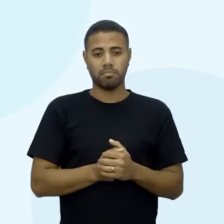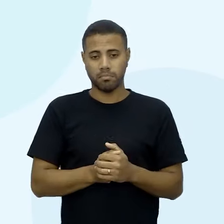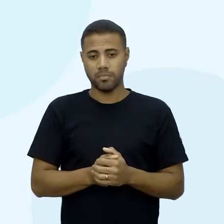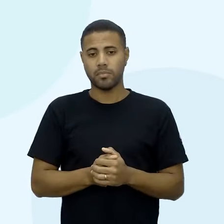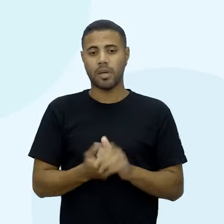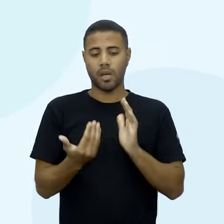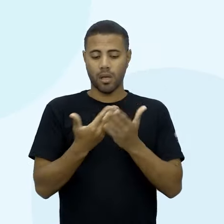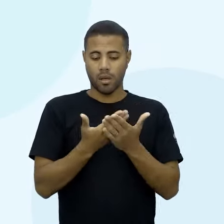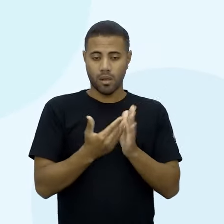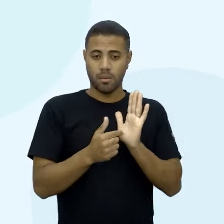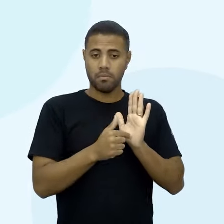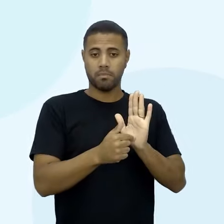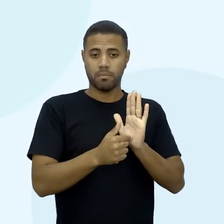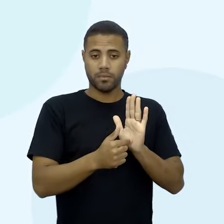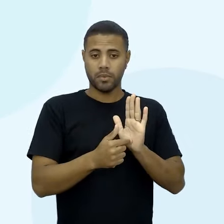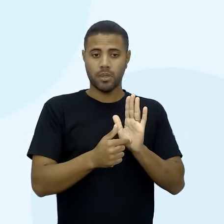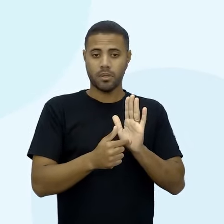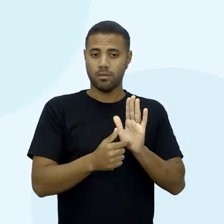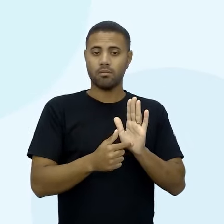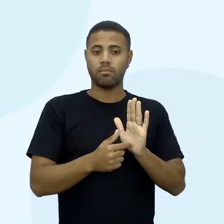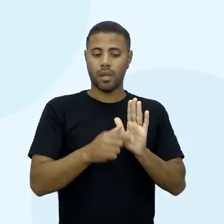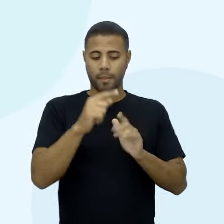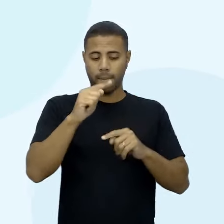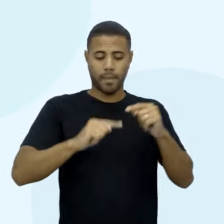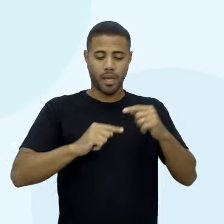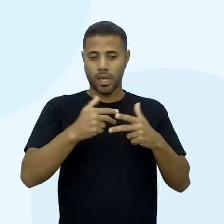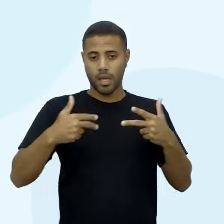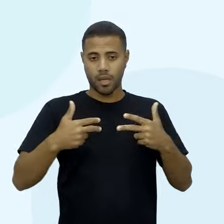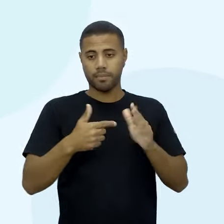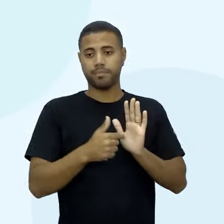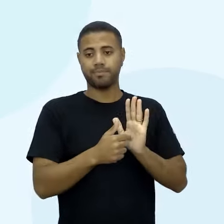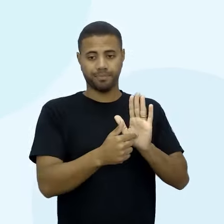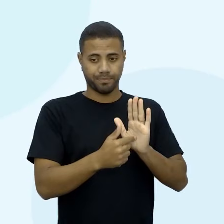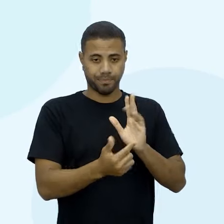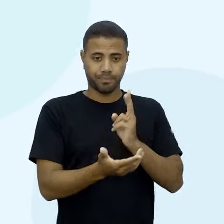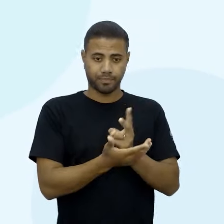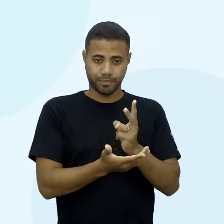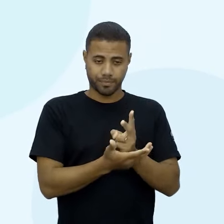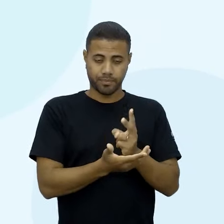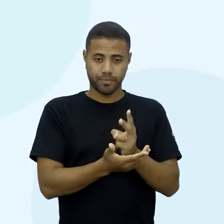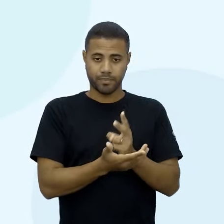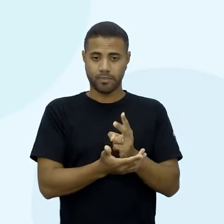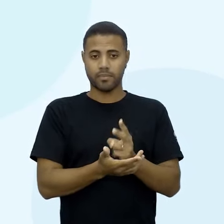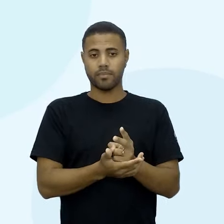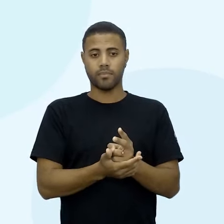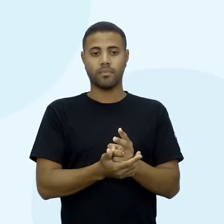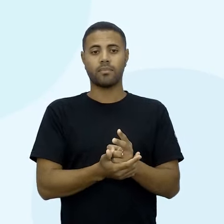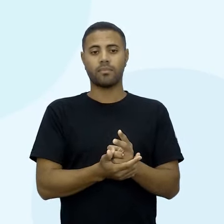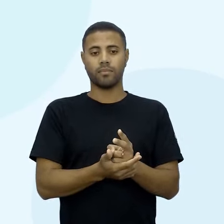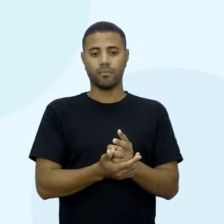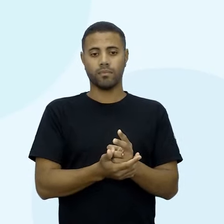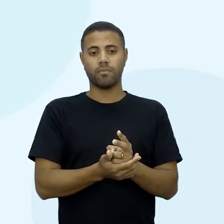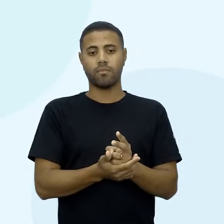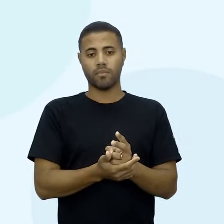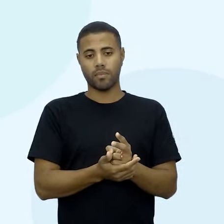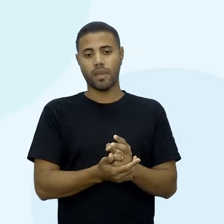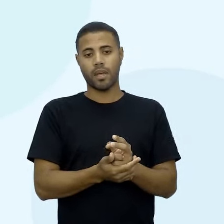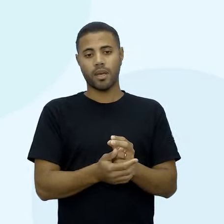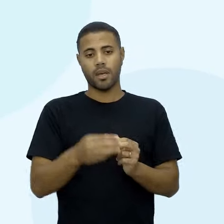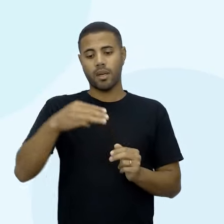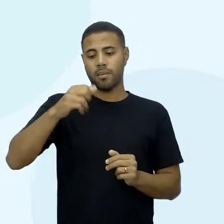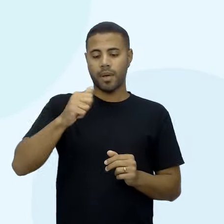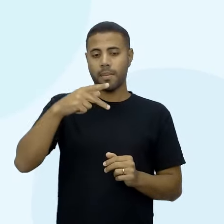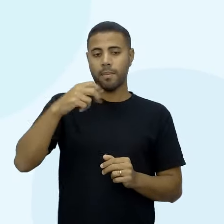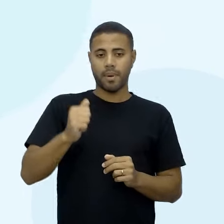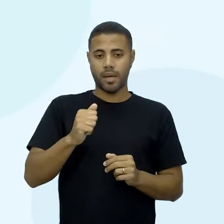anteriormente. Lembrando que essas aulas, Esse material, ele sempre produzido em razão ali do mapa, né? Que é o